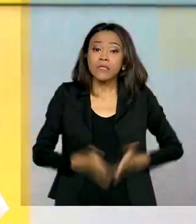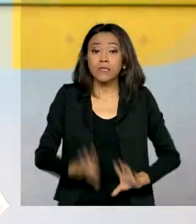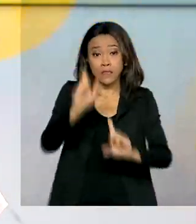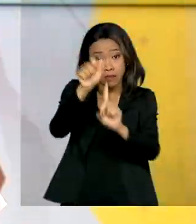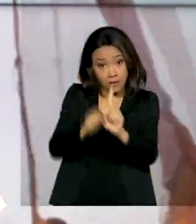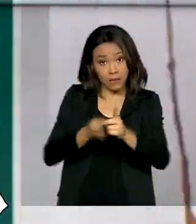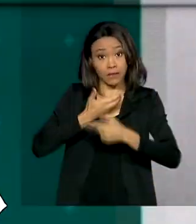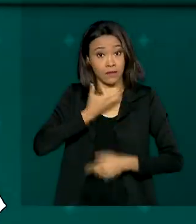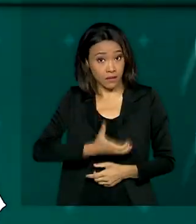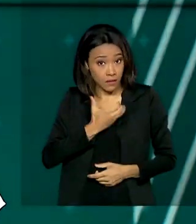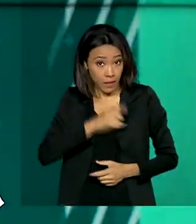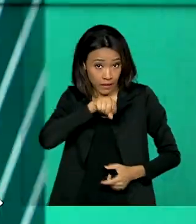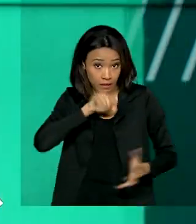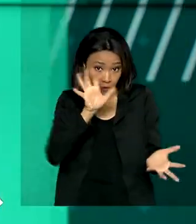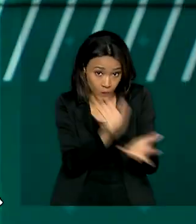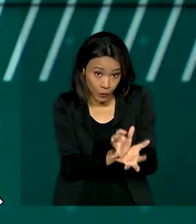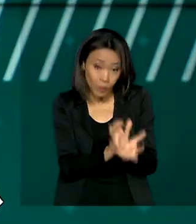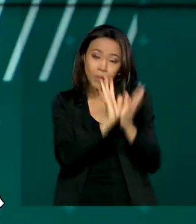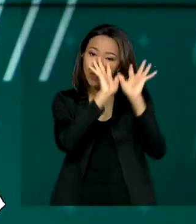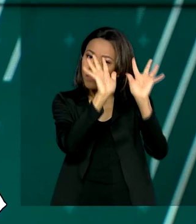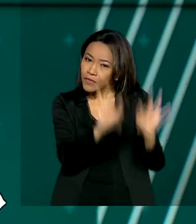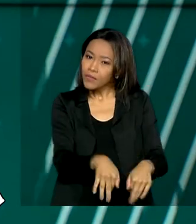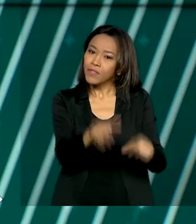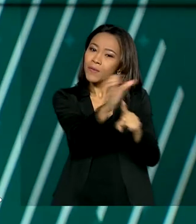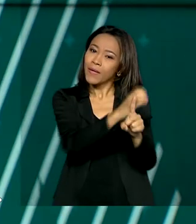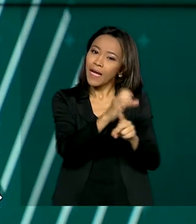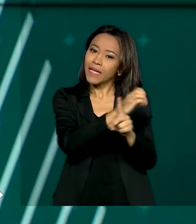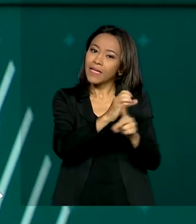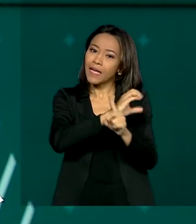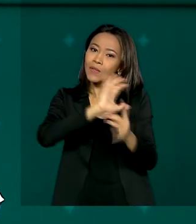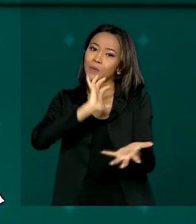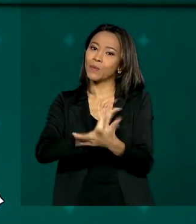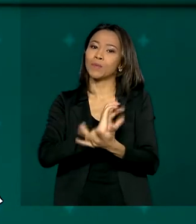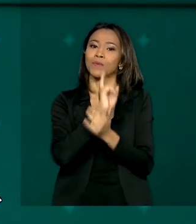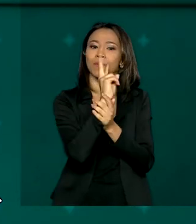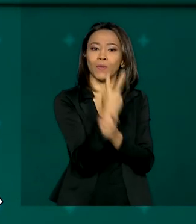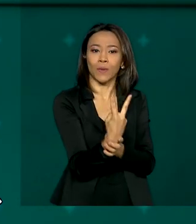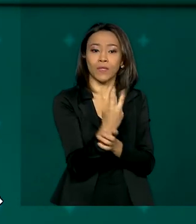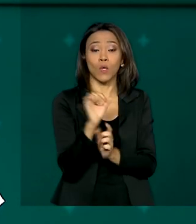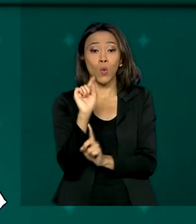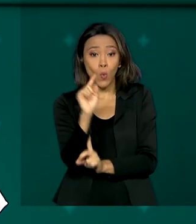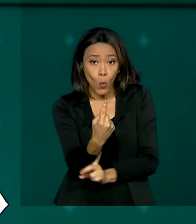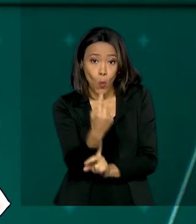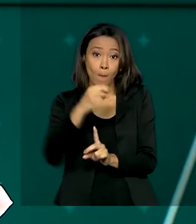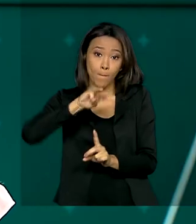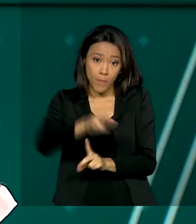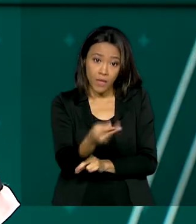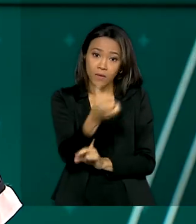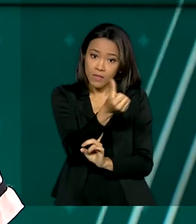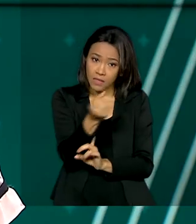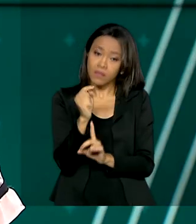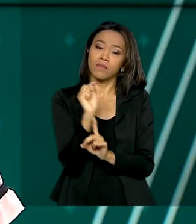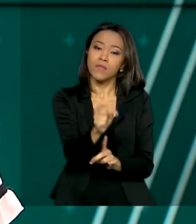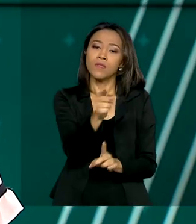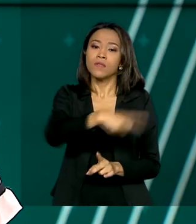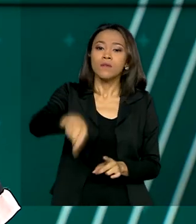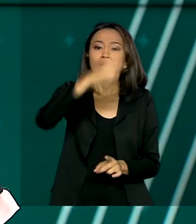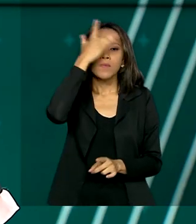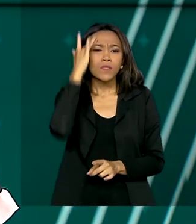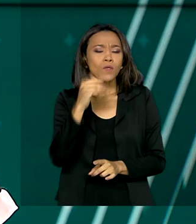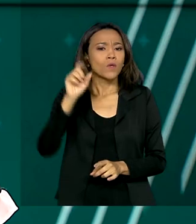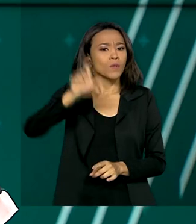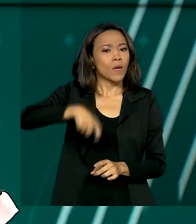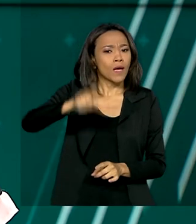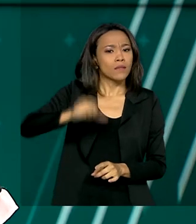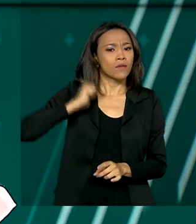dezembro. Com esse grupo, termina o calendário do ciclo 2. 1 milhão e 600 mil beneficiários do Bolsa Família, com